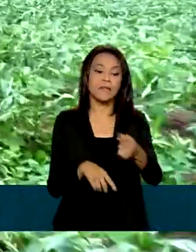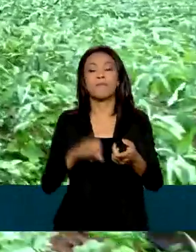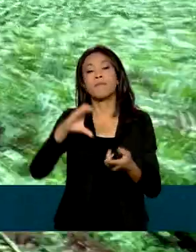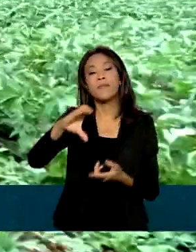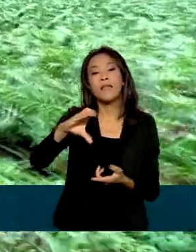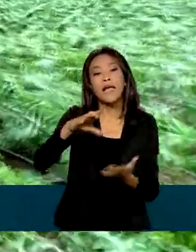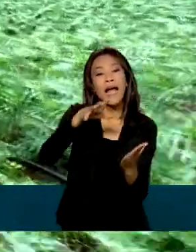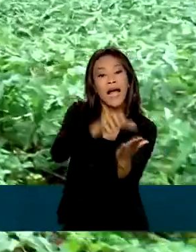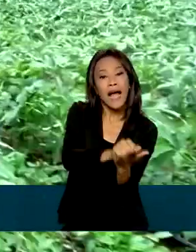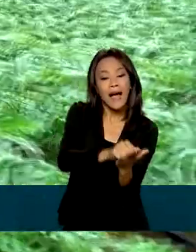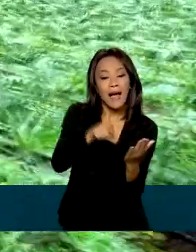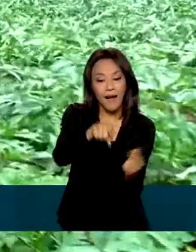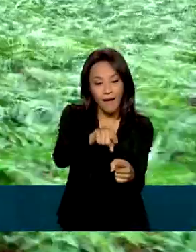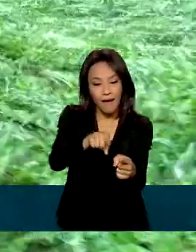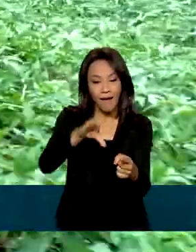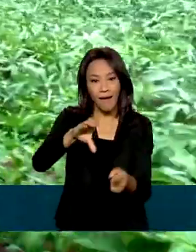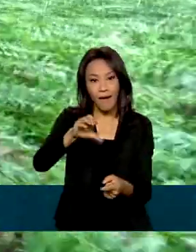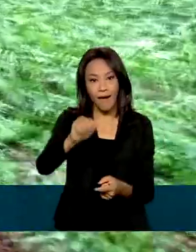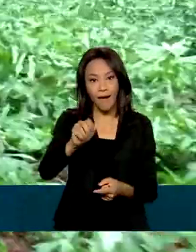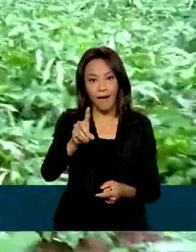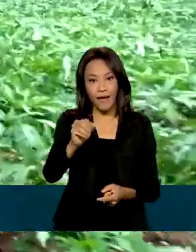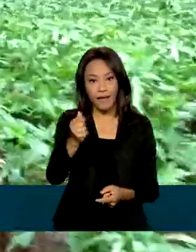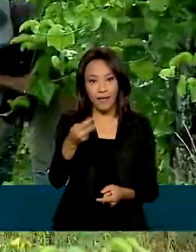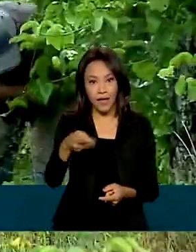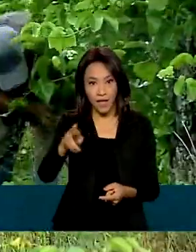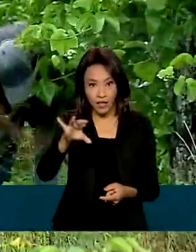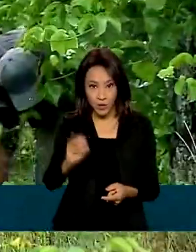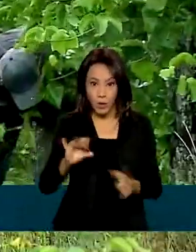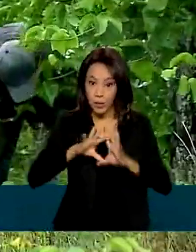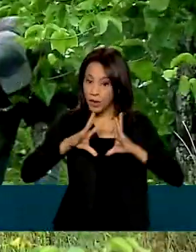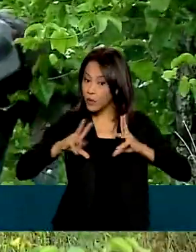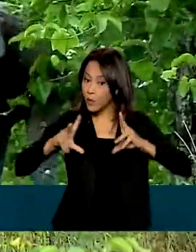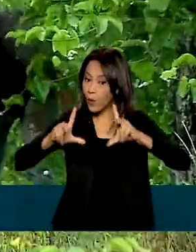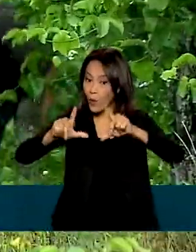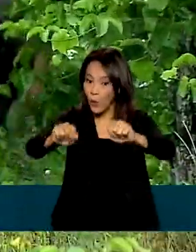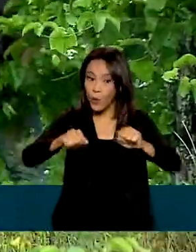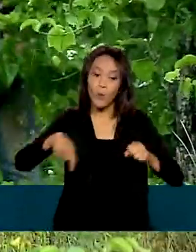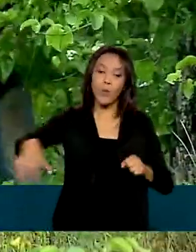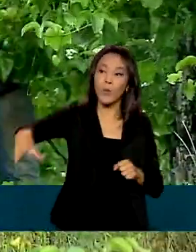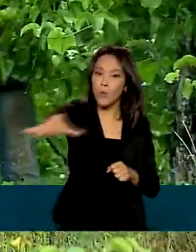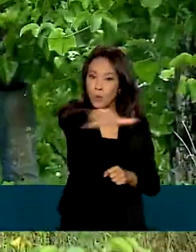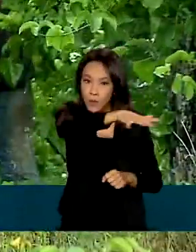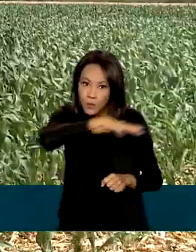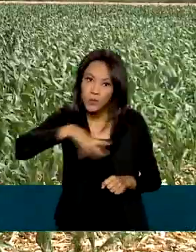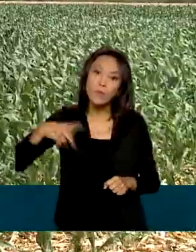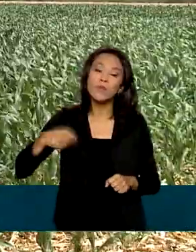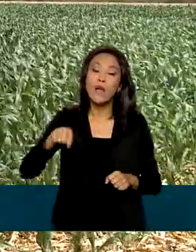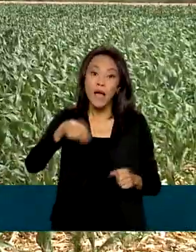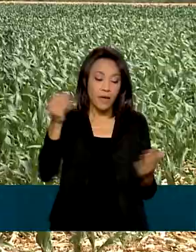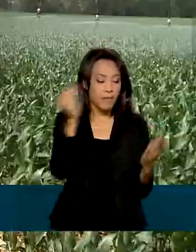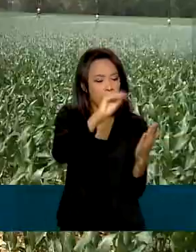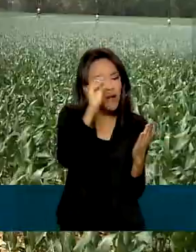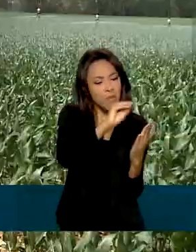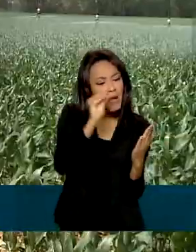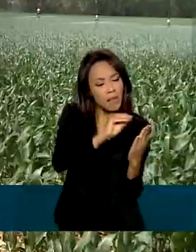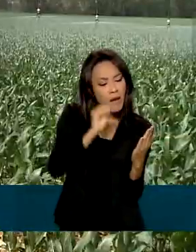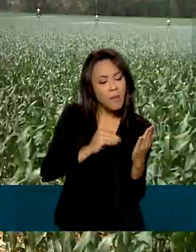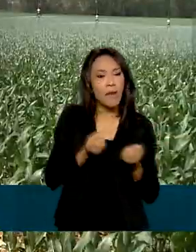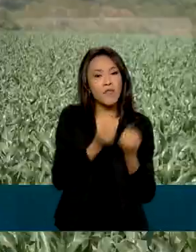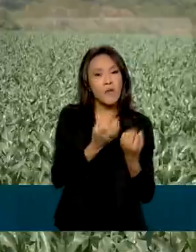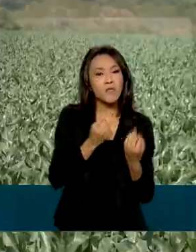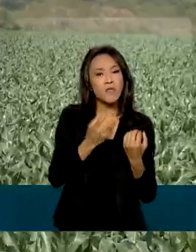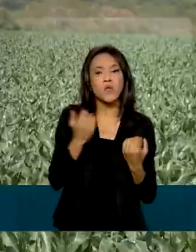registro obrigatório para todos os imóveis rurais. Com ele, é possível integrar informações ambientais das